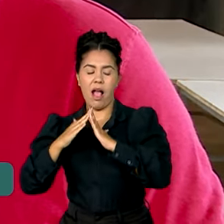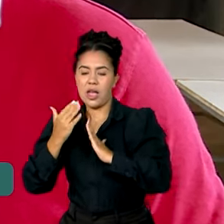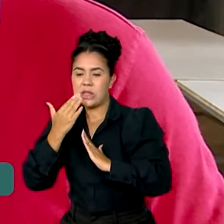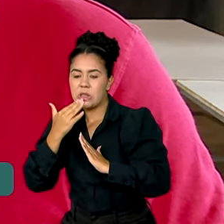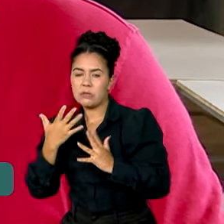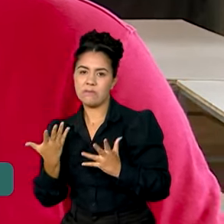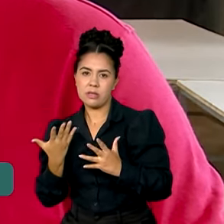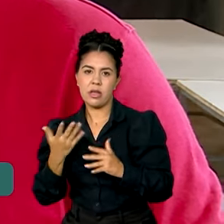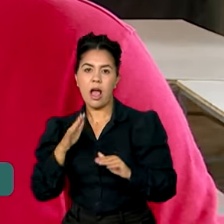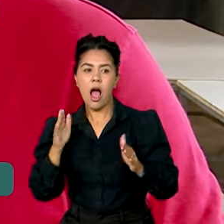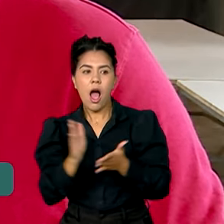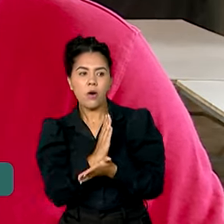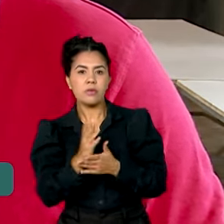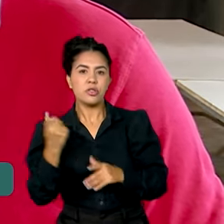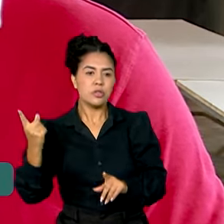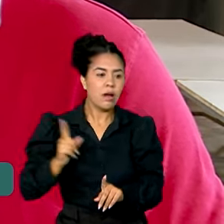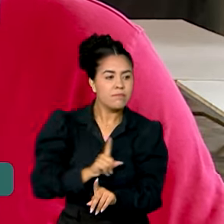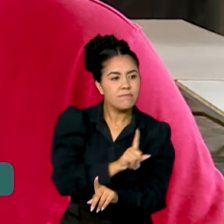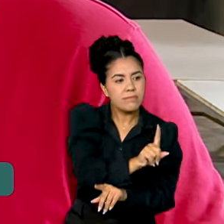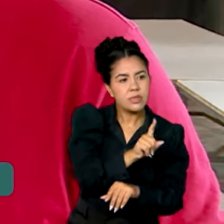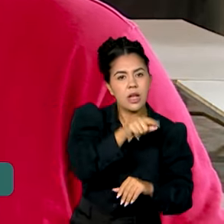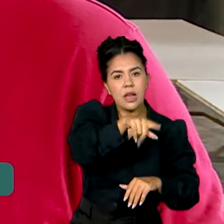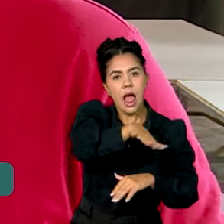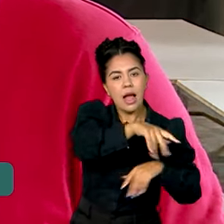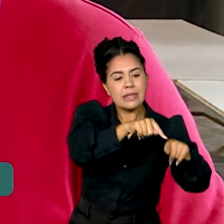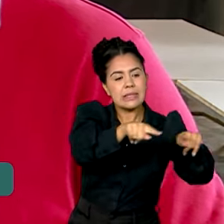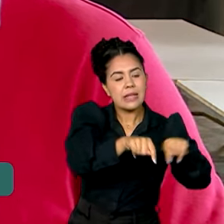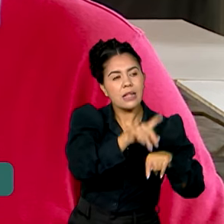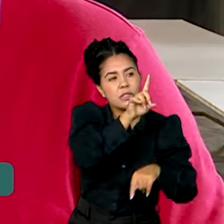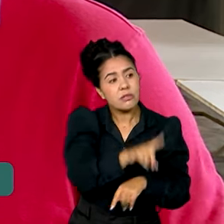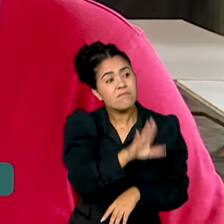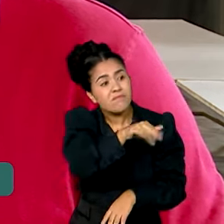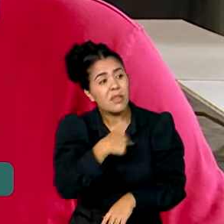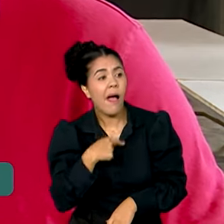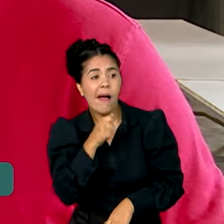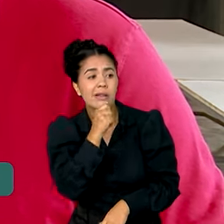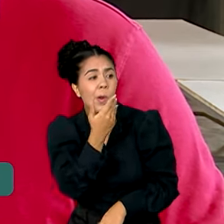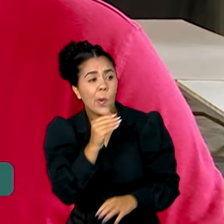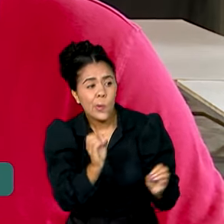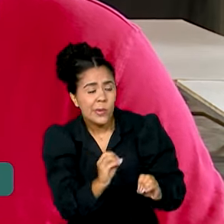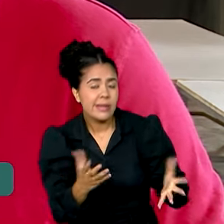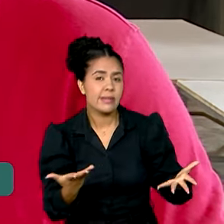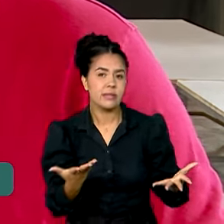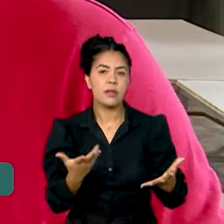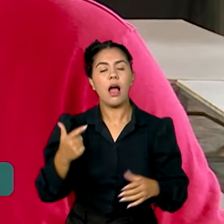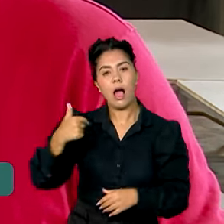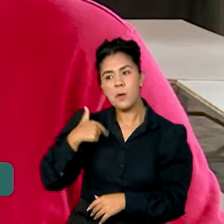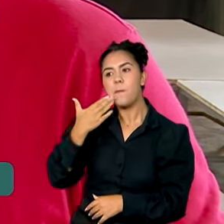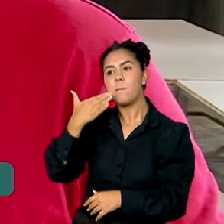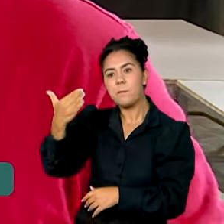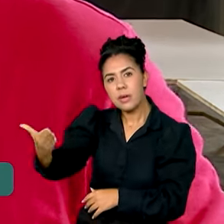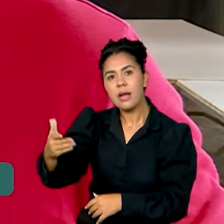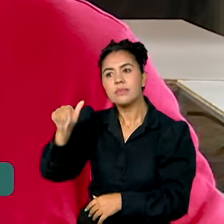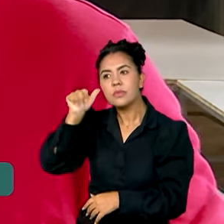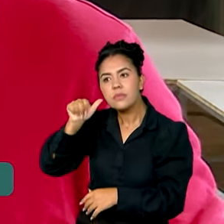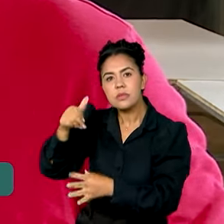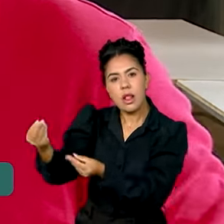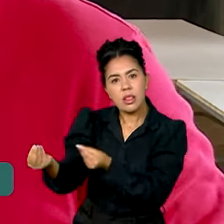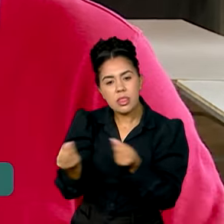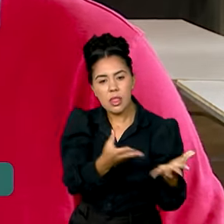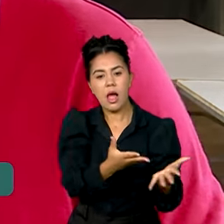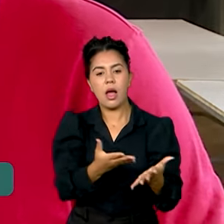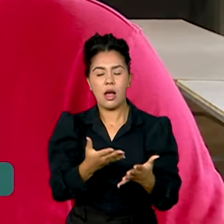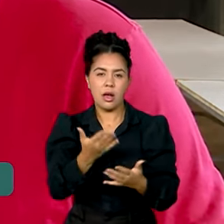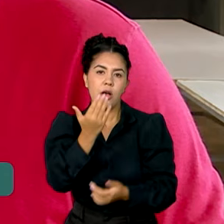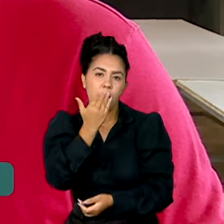na direção, já nos procuram, falam que não comeu ainda alguma coisa. Aí eu peço para as meninas aqui alguma coisa, antes de ser servido à